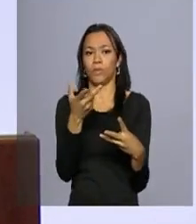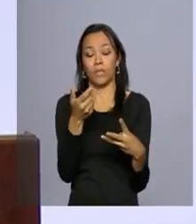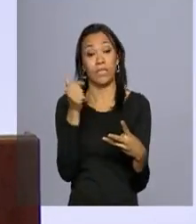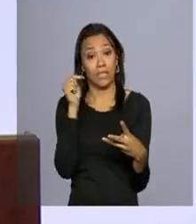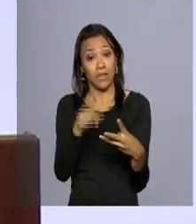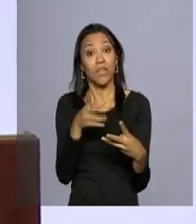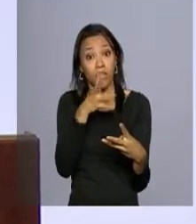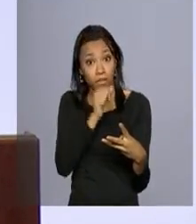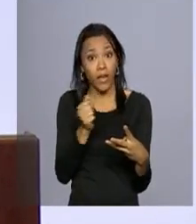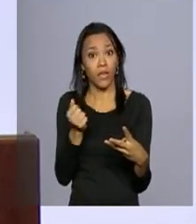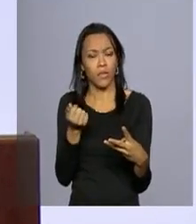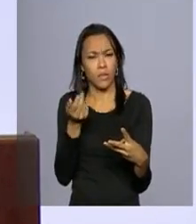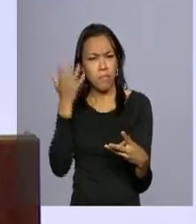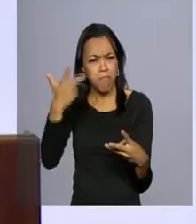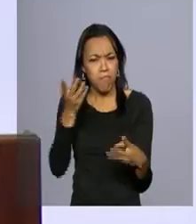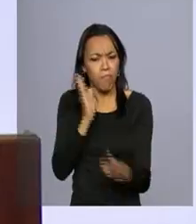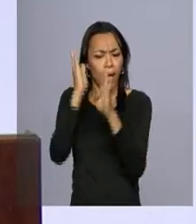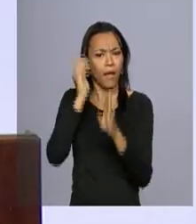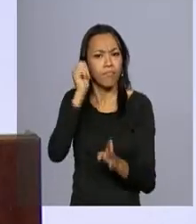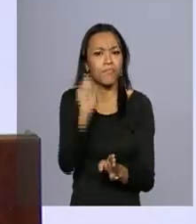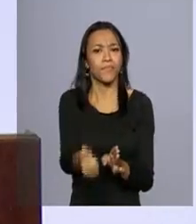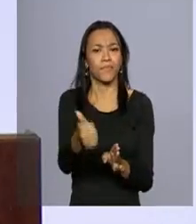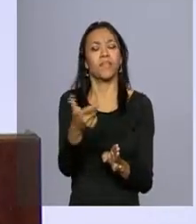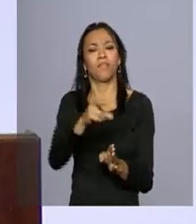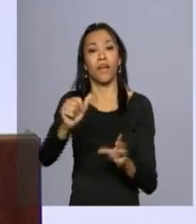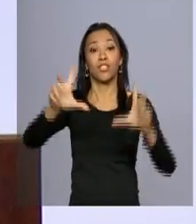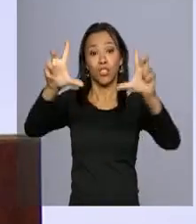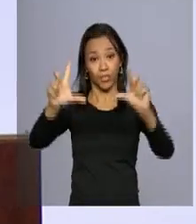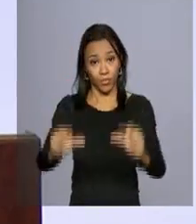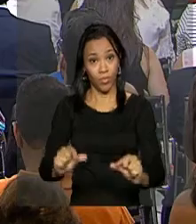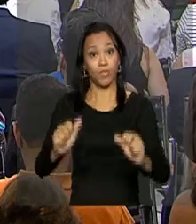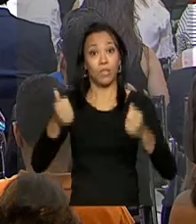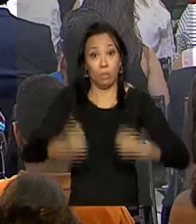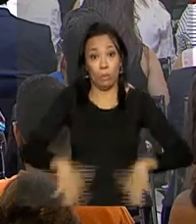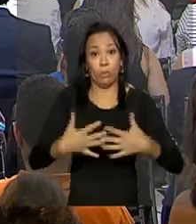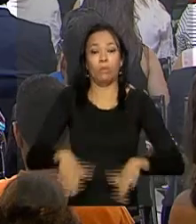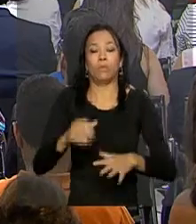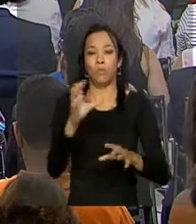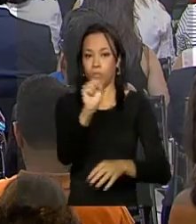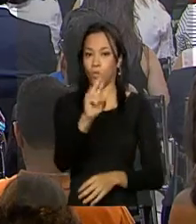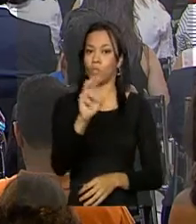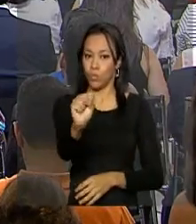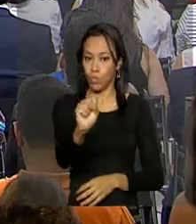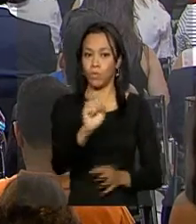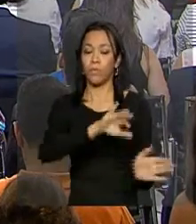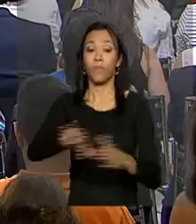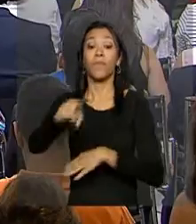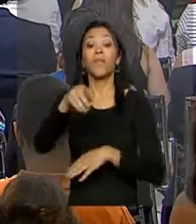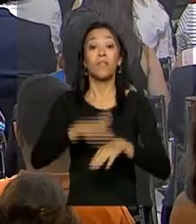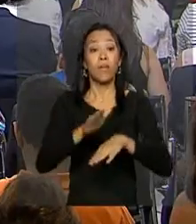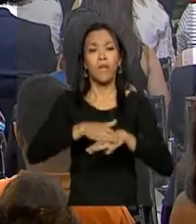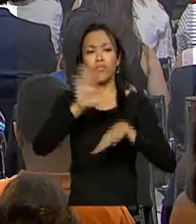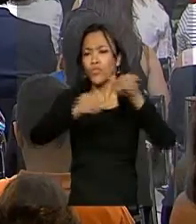acelerará o diagnóstico e diminuirá seu custo para o SUS. A presidenta voltou a convocar a população